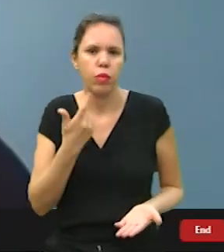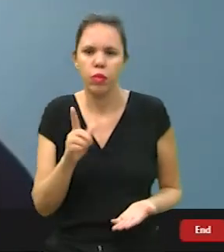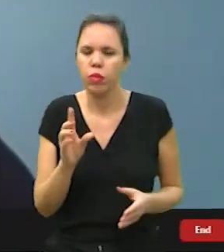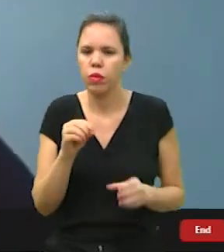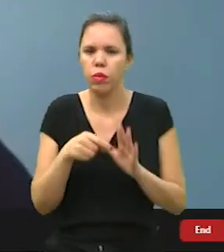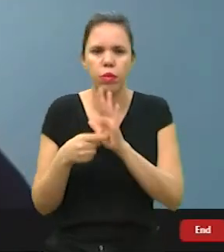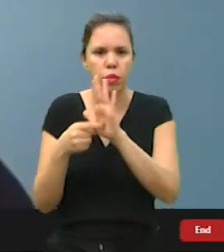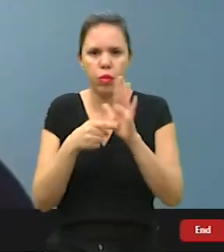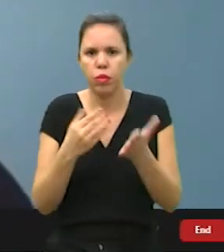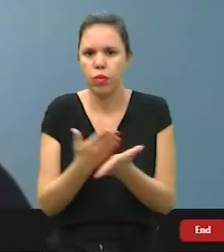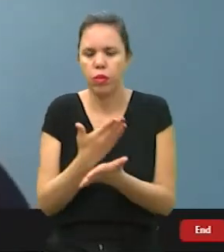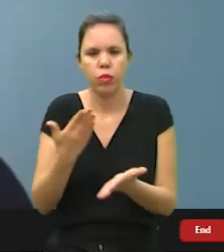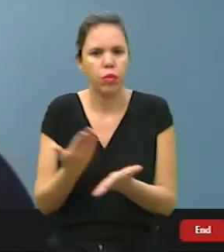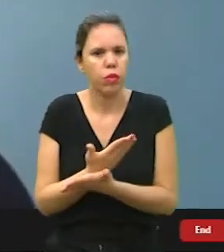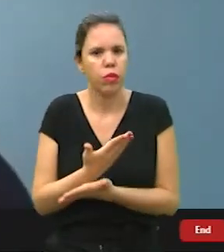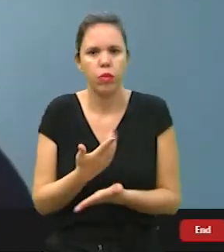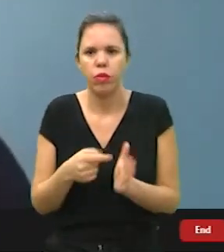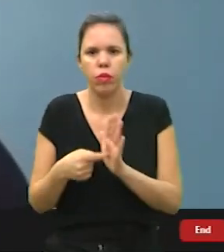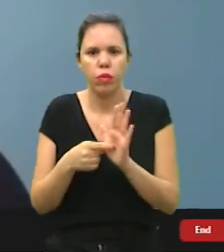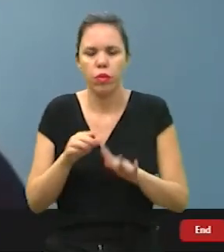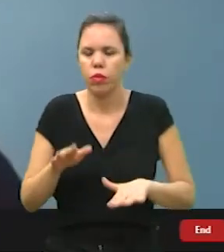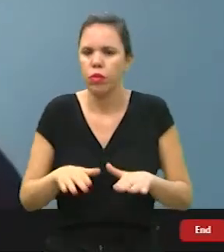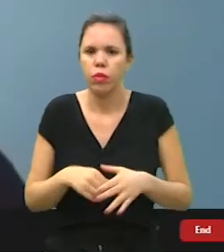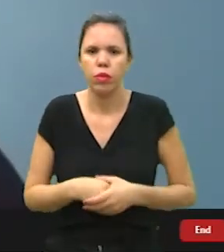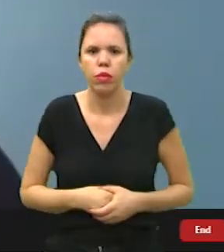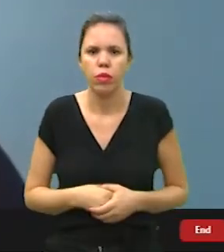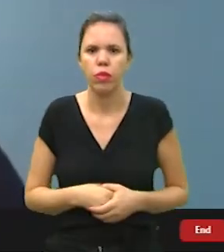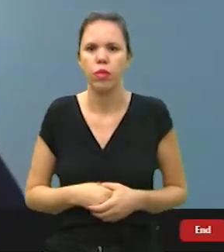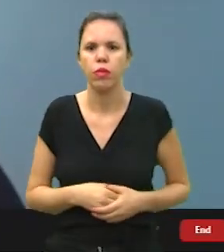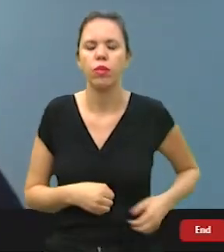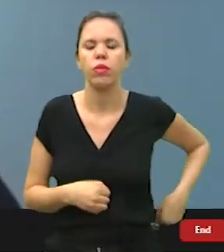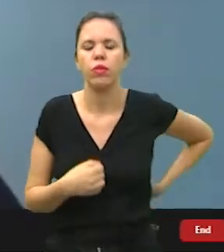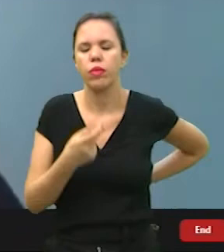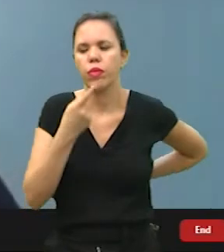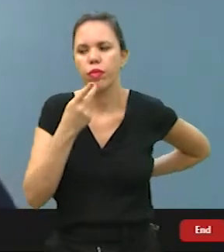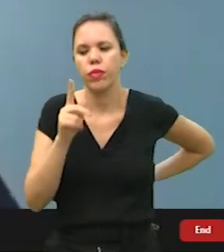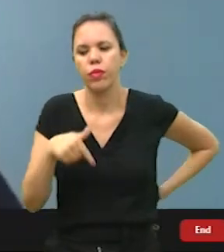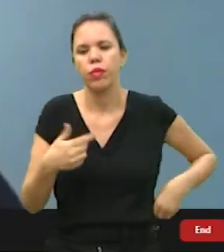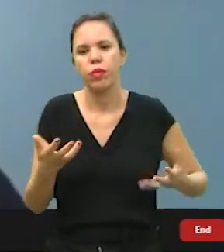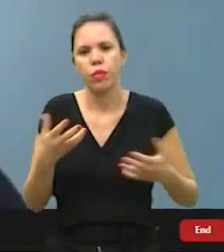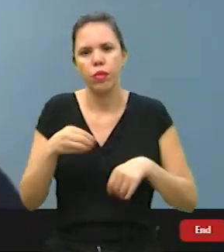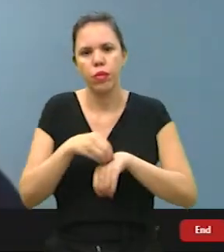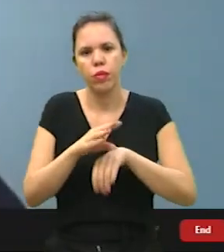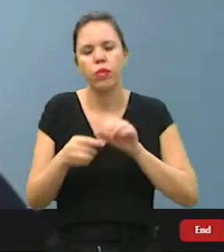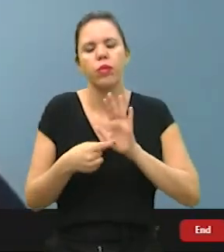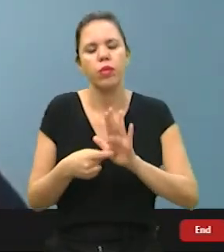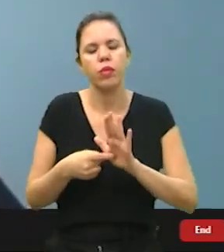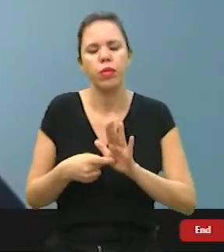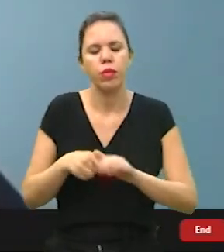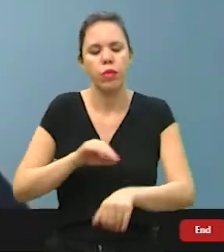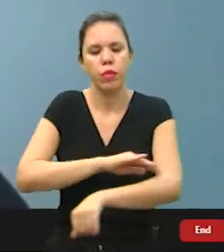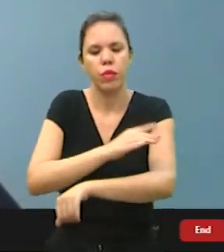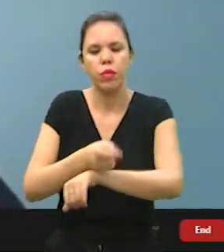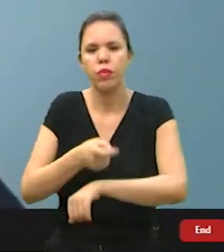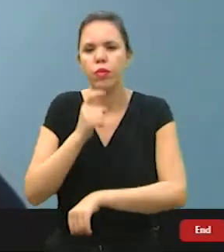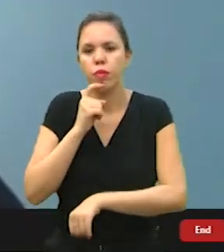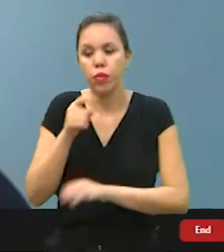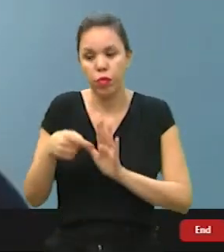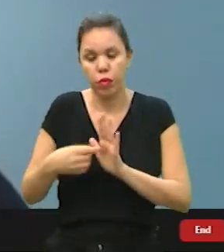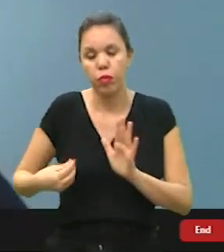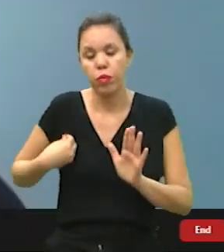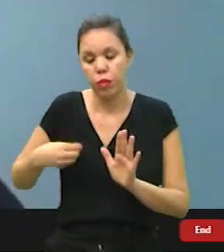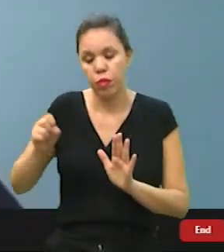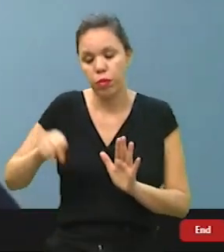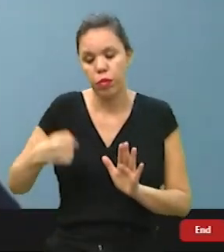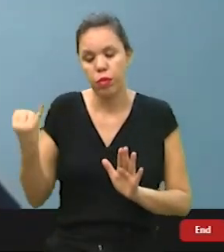tem isso nos livros didáticos, muitas vezes. E aí, falei, não, eu quero mostrar que a Antártica existe, eu